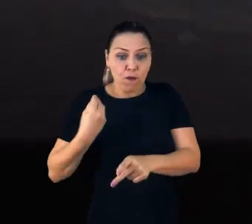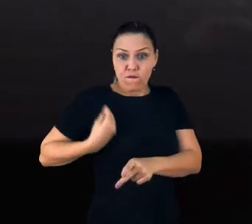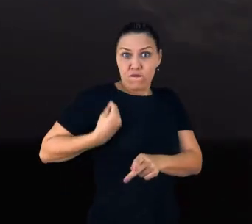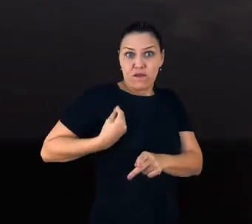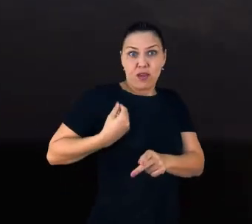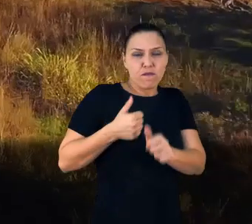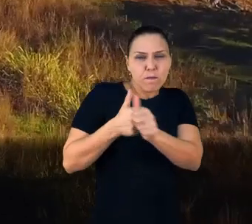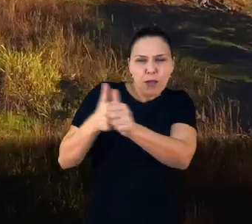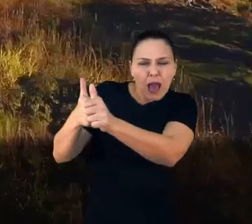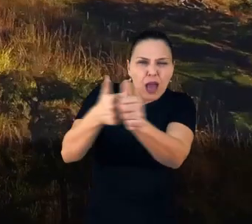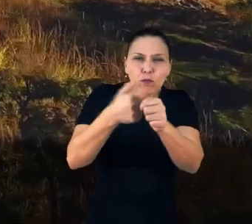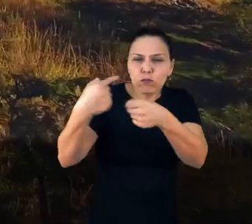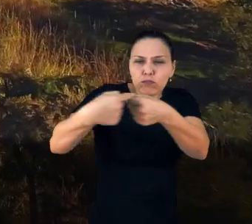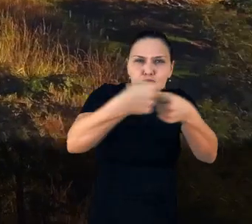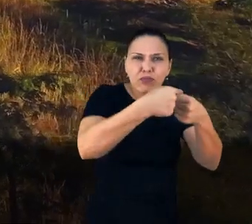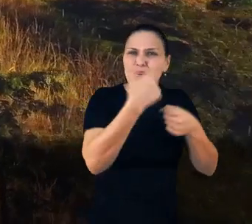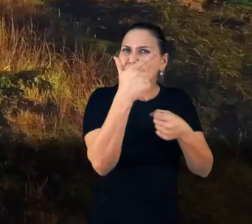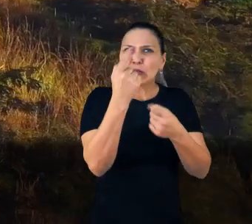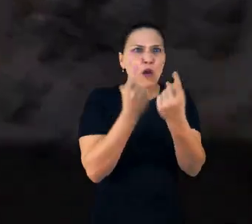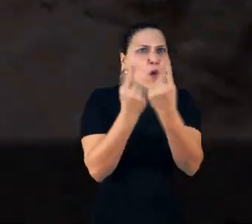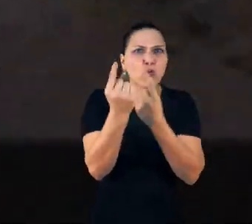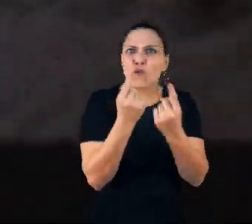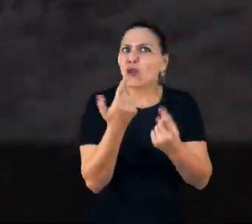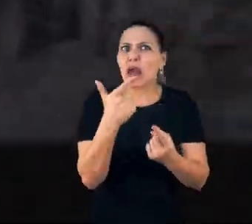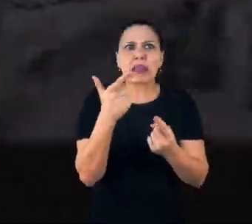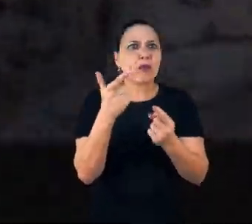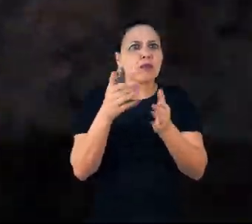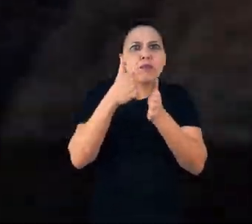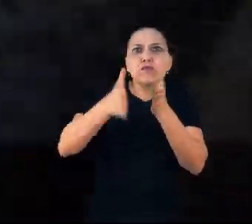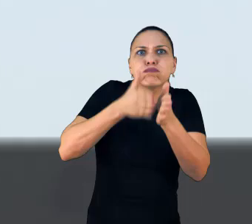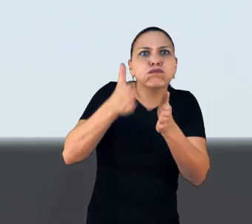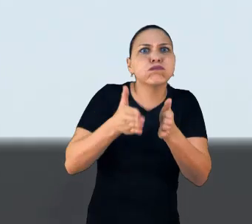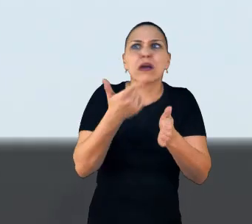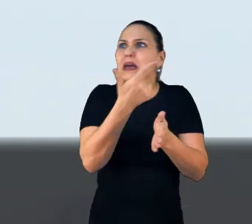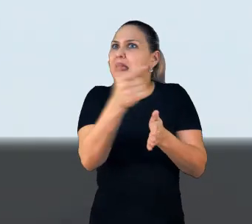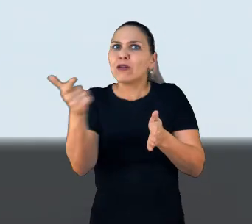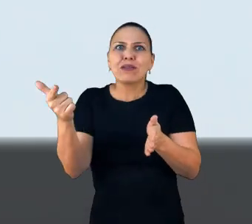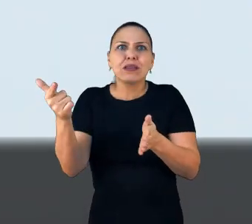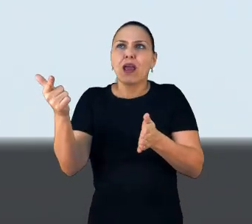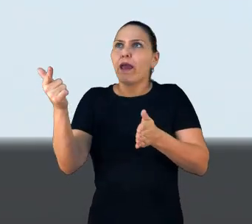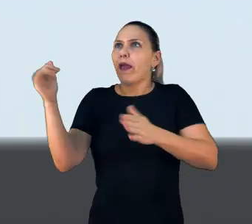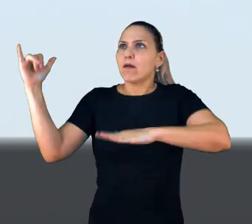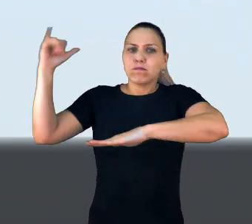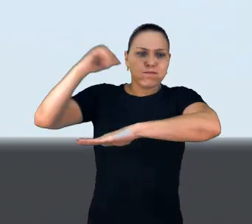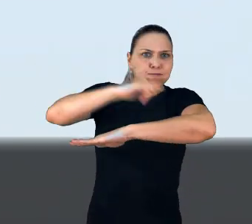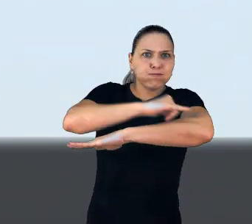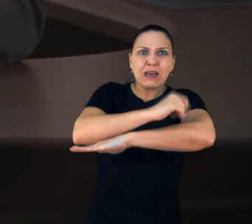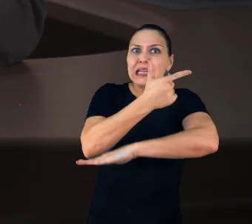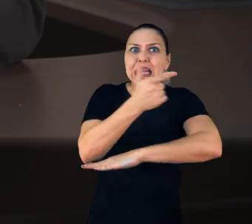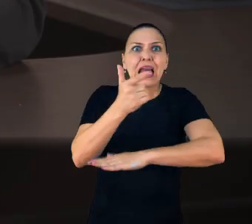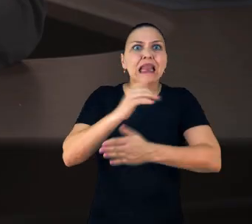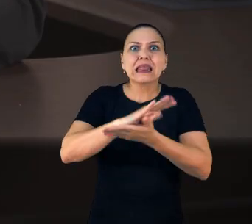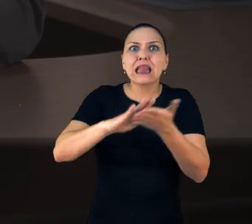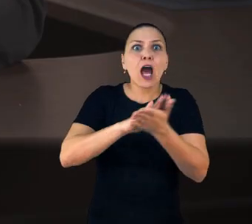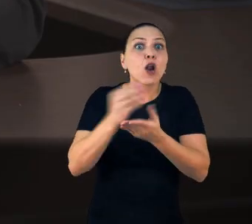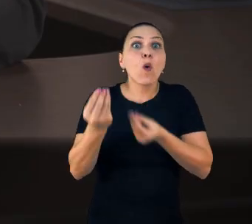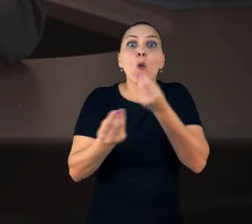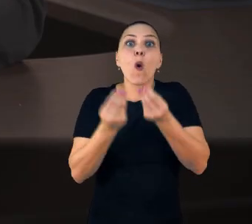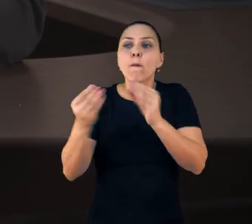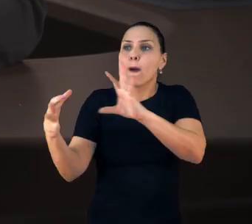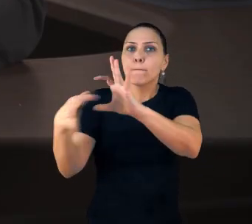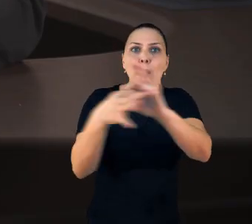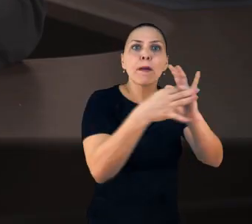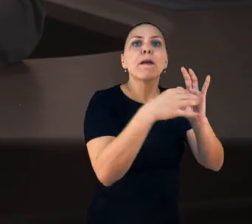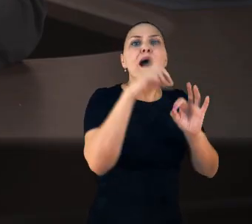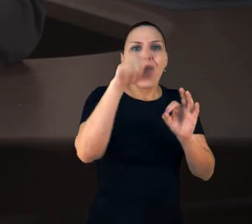estão no interior do Brasil, sem acesso a rodovias, sem acesso a ferrovias, sem acesso a aeroportos. A integração dessas pessoas